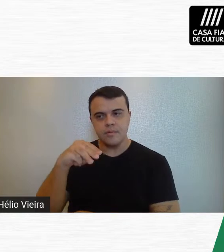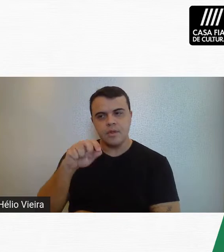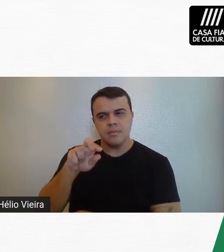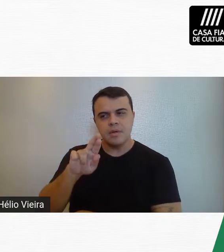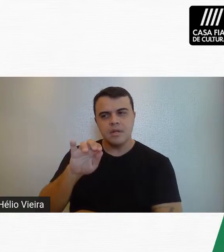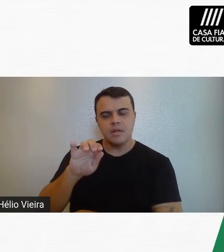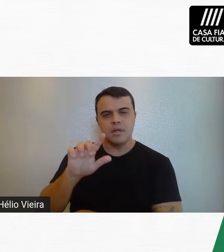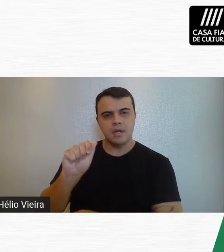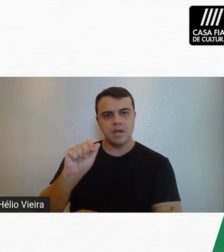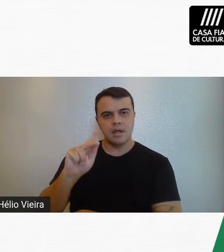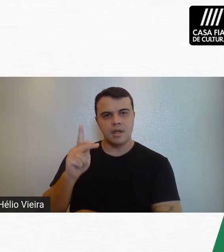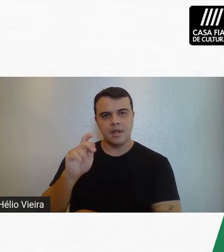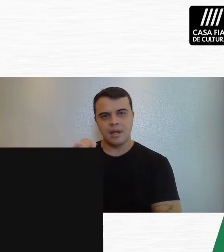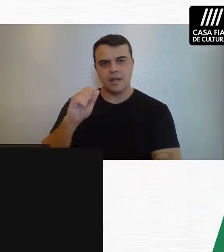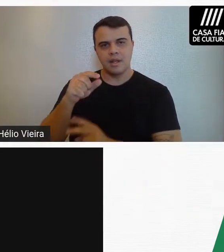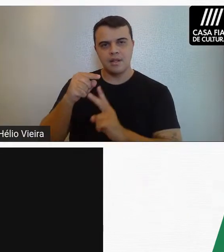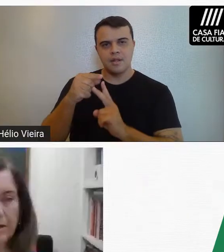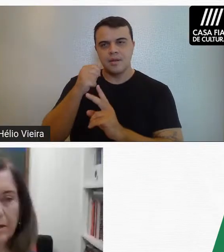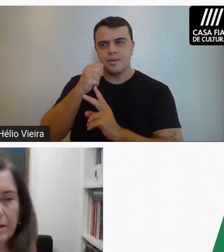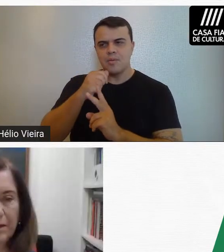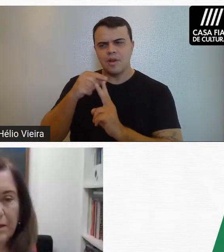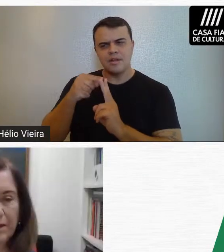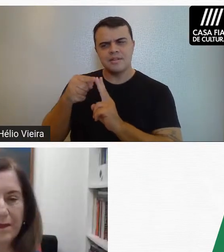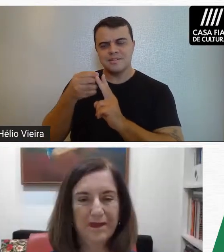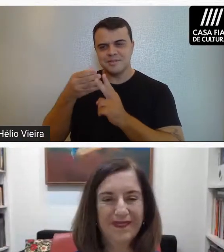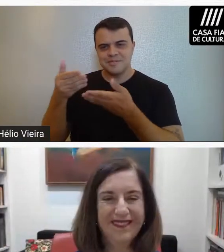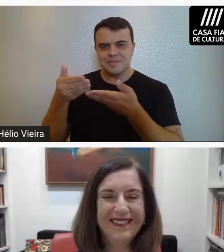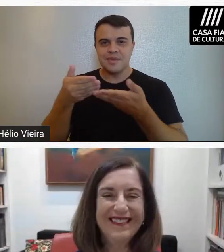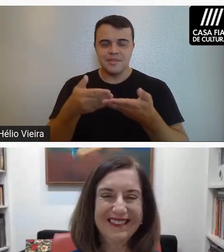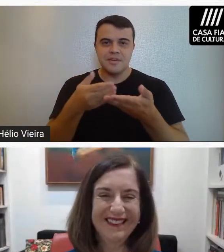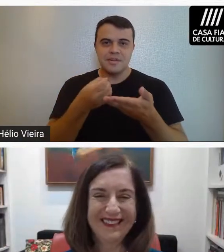Sejam muito bem-vindas, Marília e Carol. Bom dia.